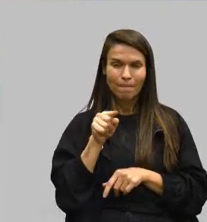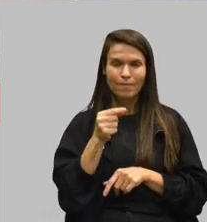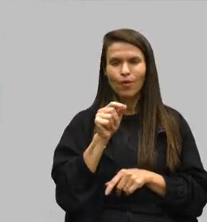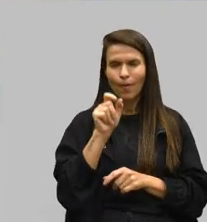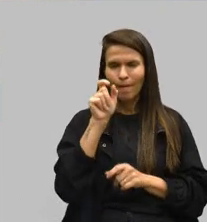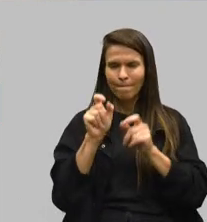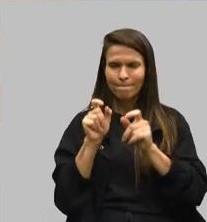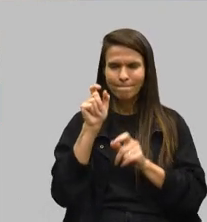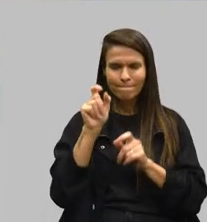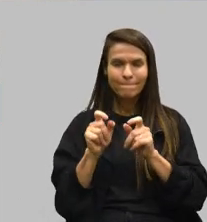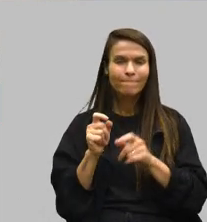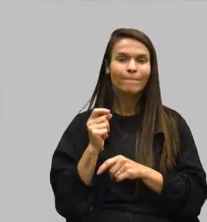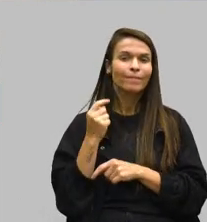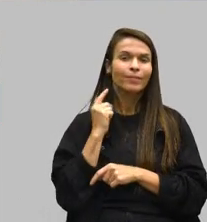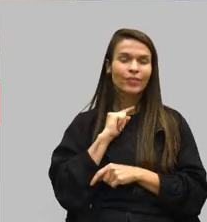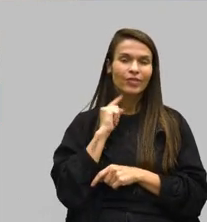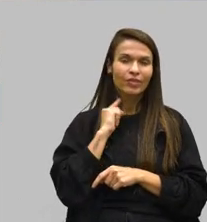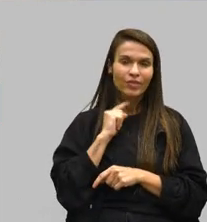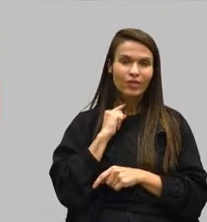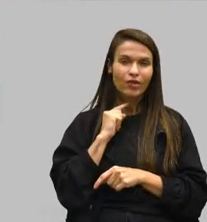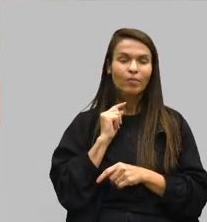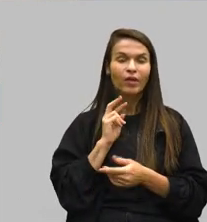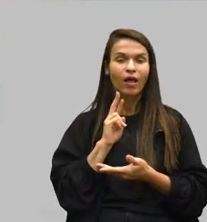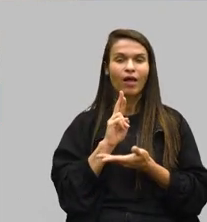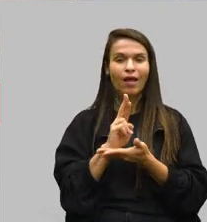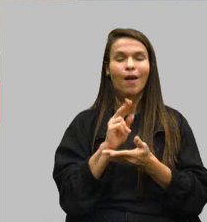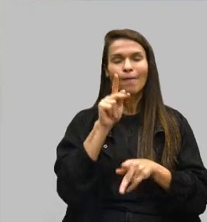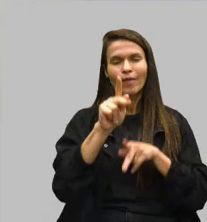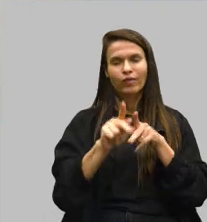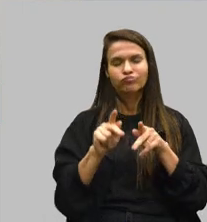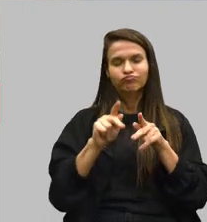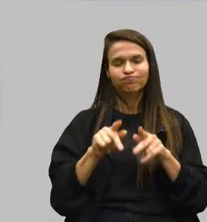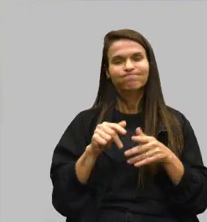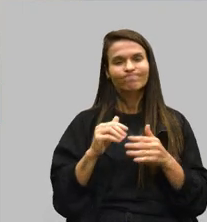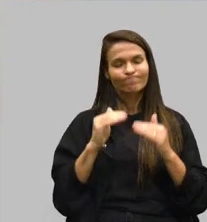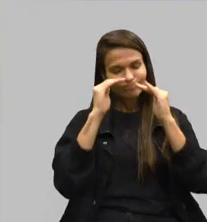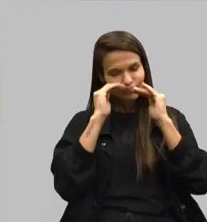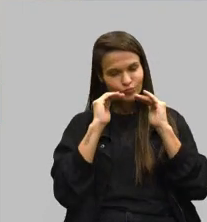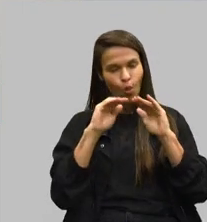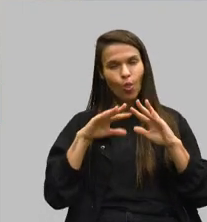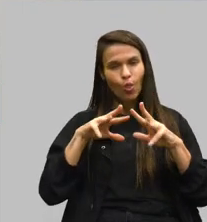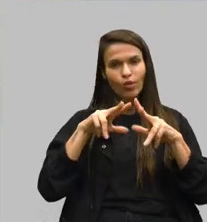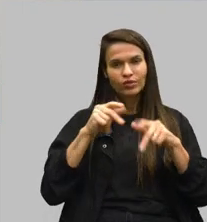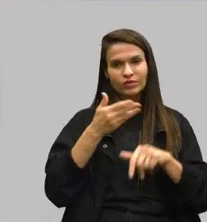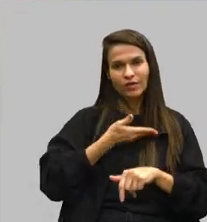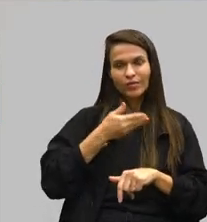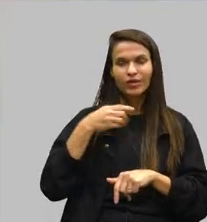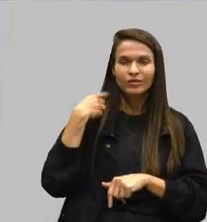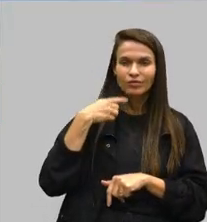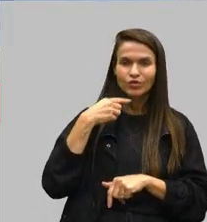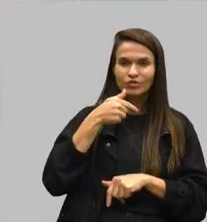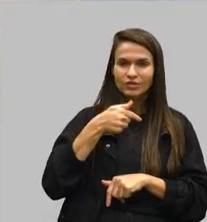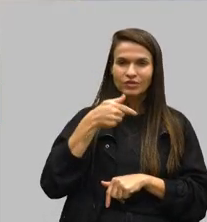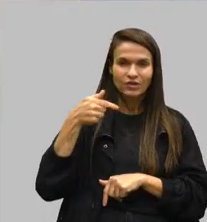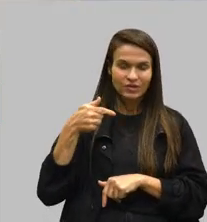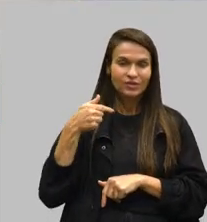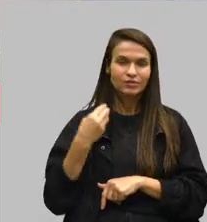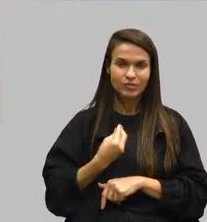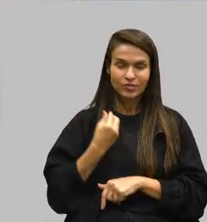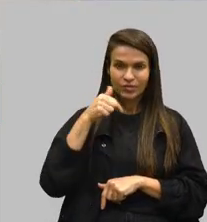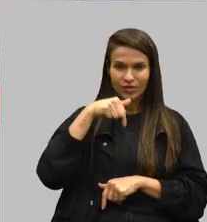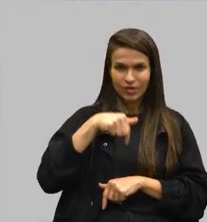a população. E pretendo honrar todos os amigos, os colegas, nobres deputados aqui, os 77 que estão aqui